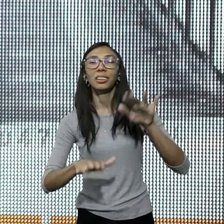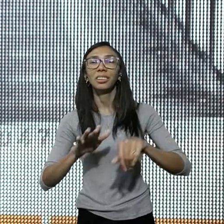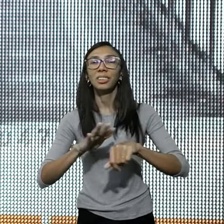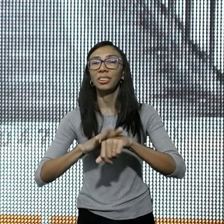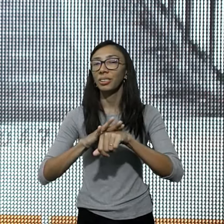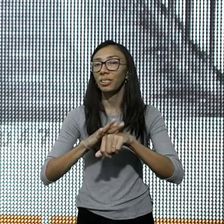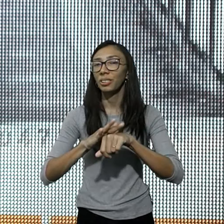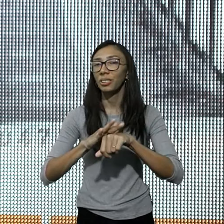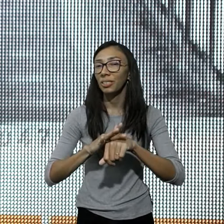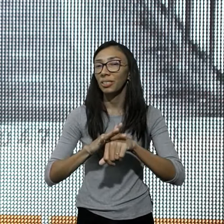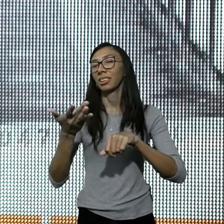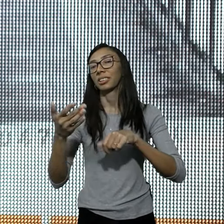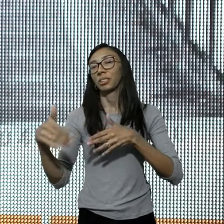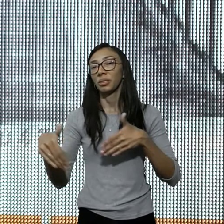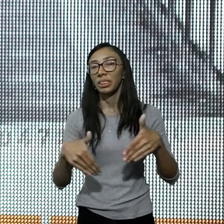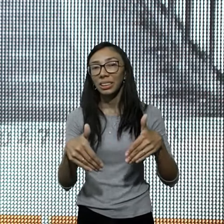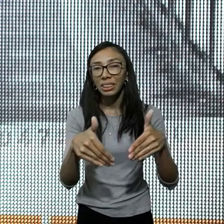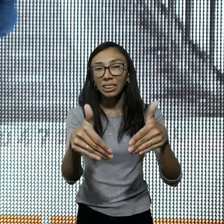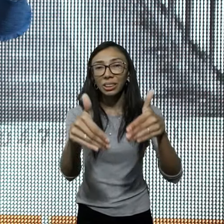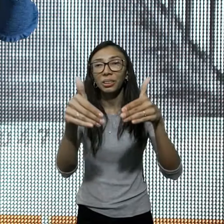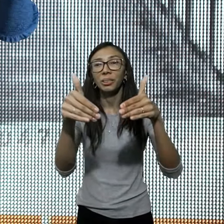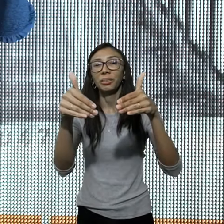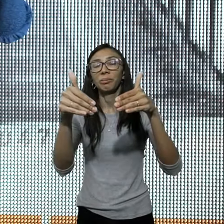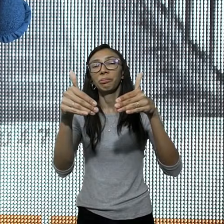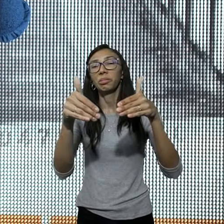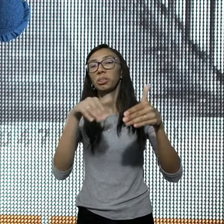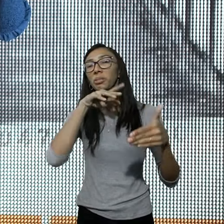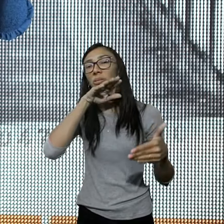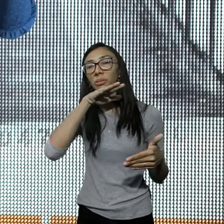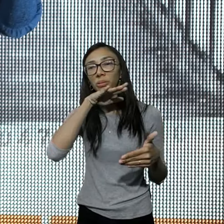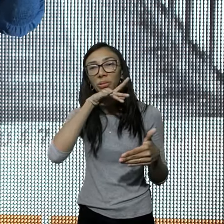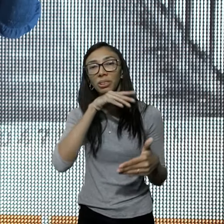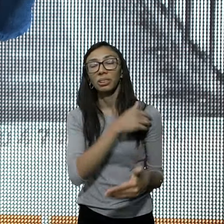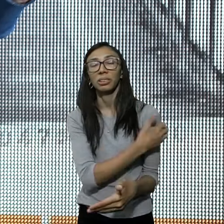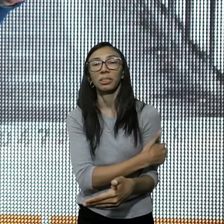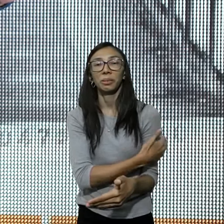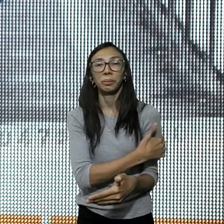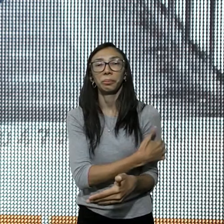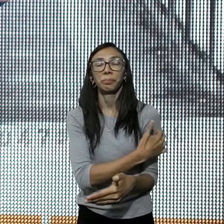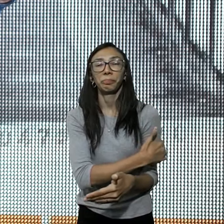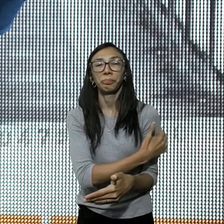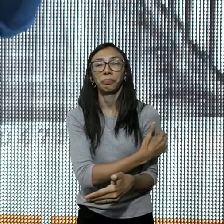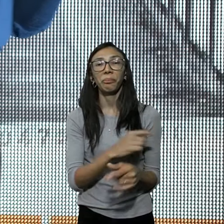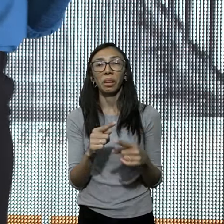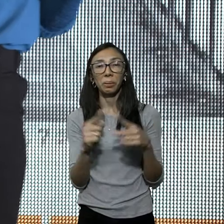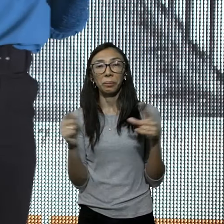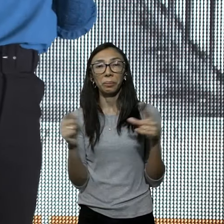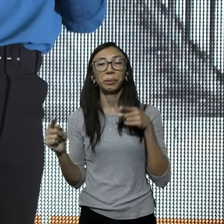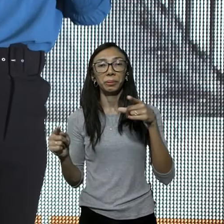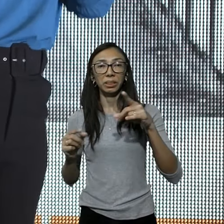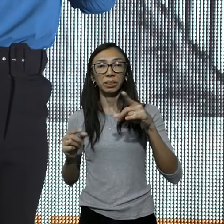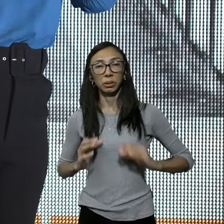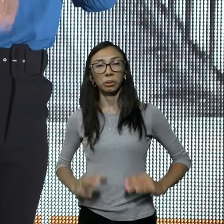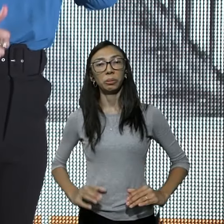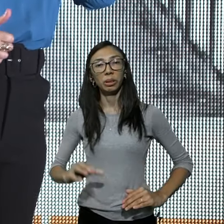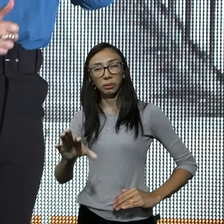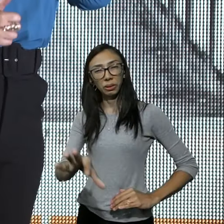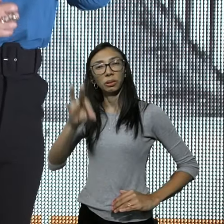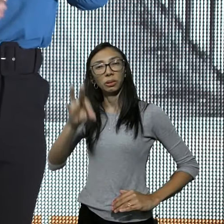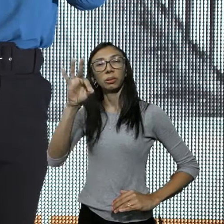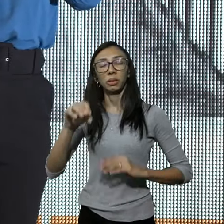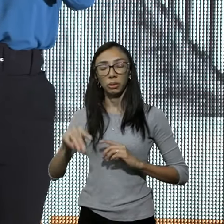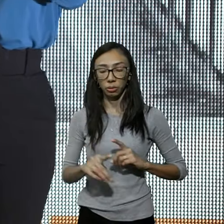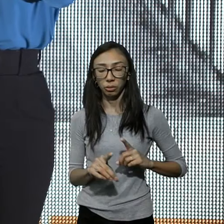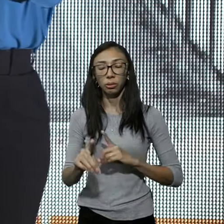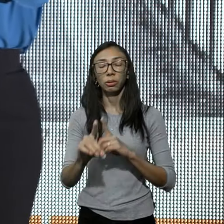pessoas, que estão te levando, para o caminho, da multidão, que pelo fato, de você ter tomado, uma decisão, de ser um